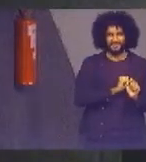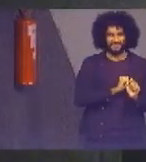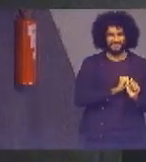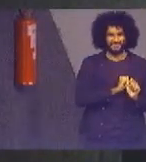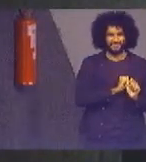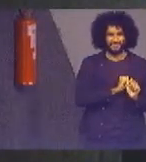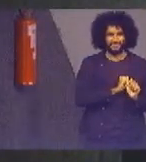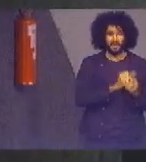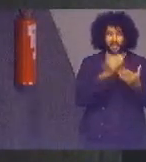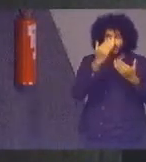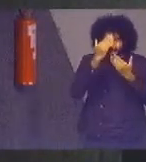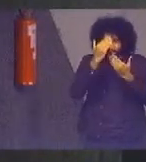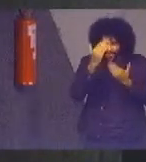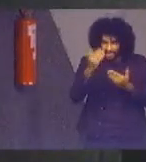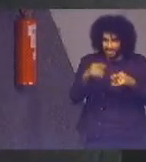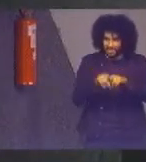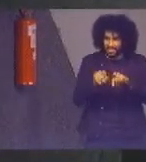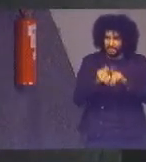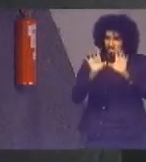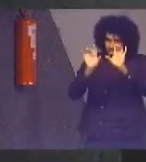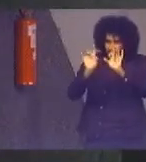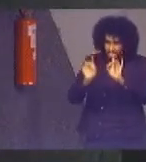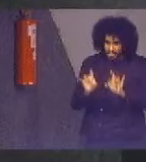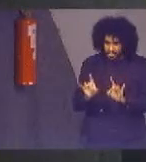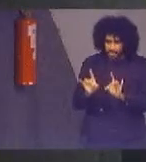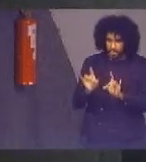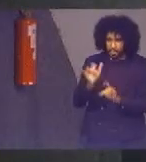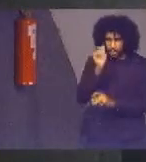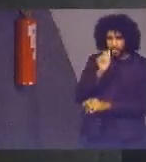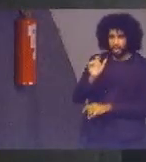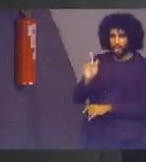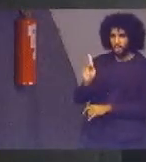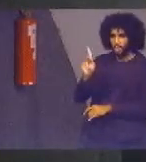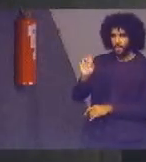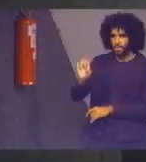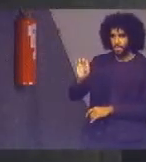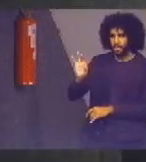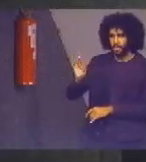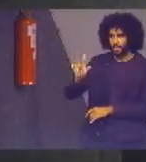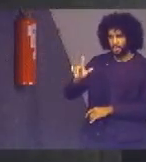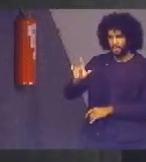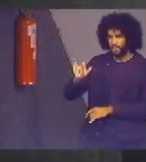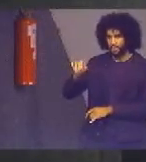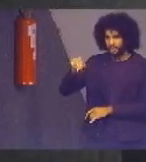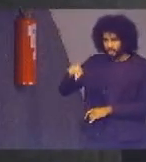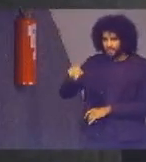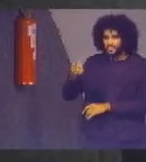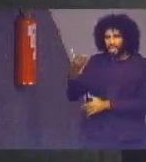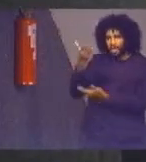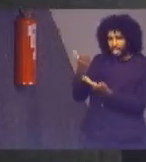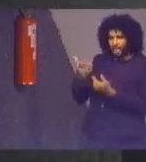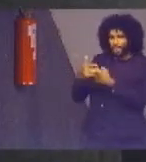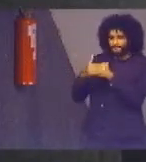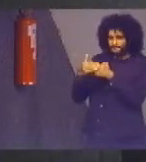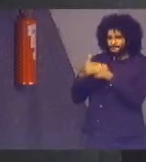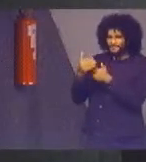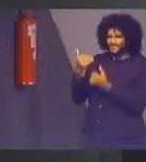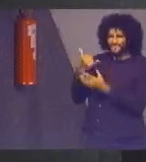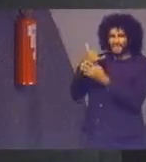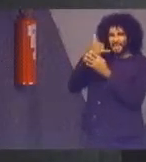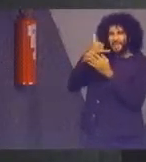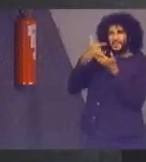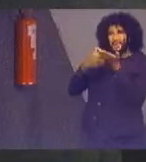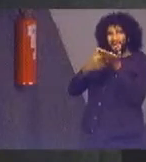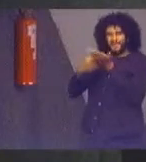Agradecer também, em especial a Kathleen, pelo carinho com que me ligou e me